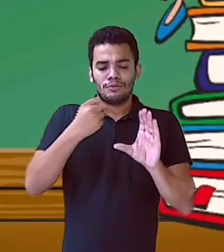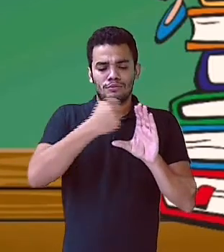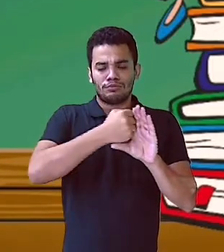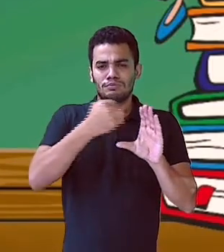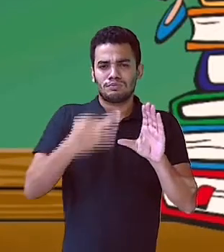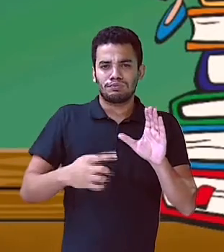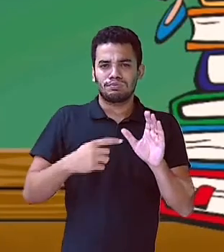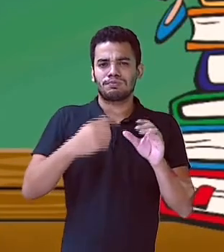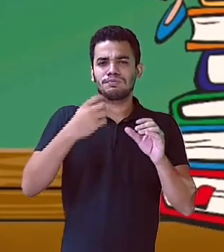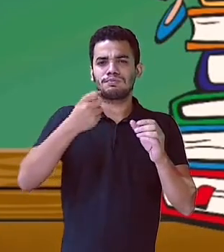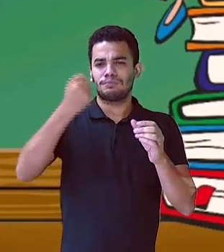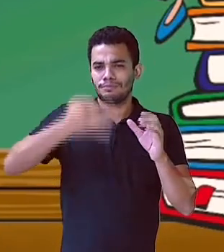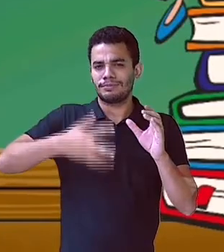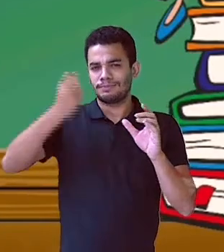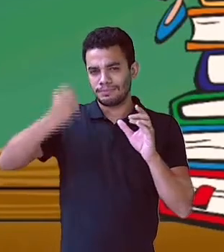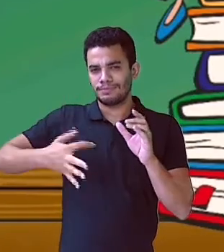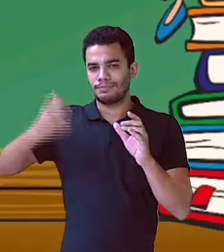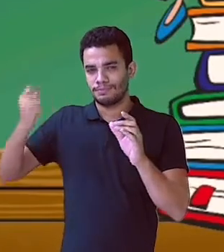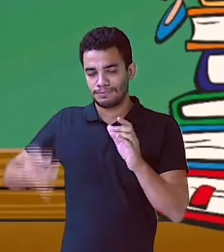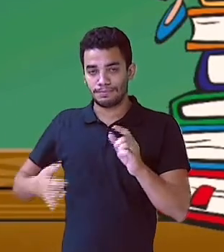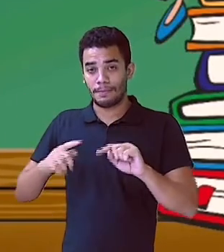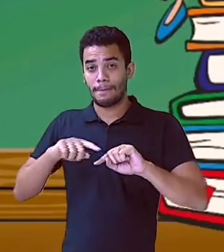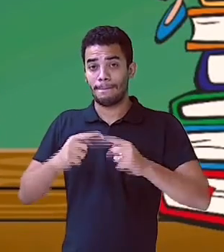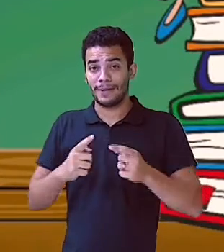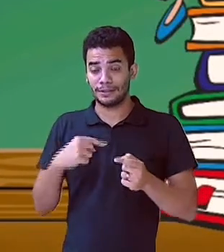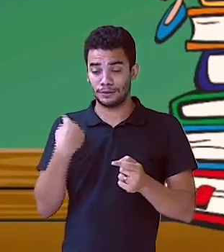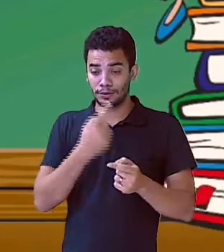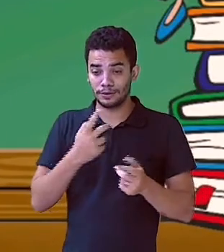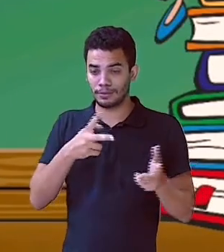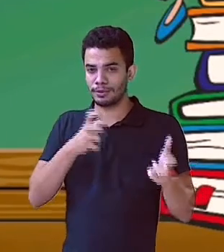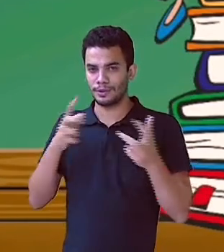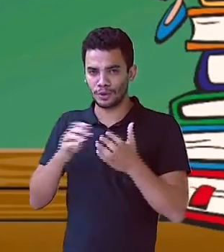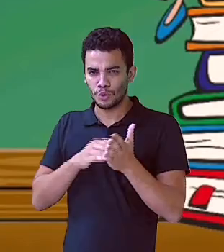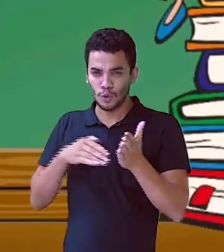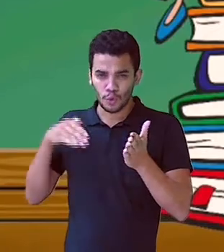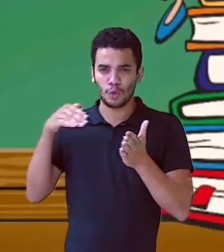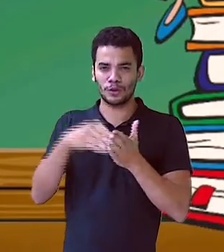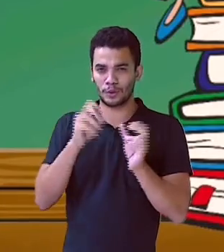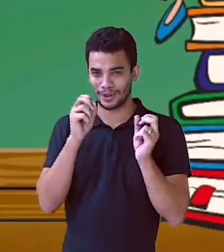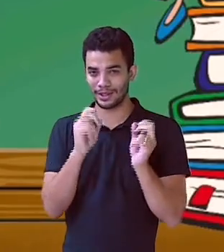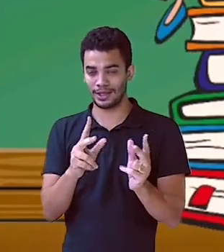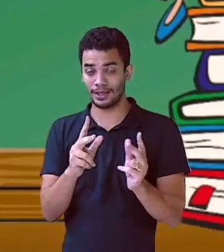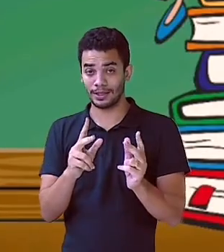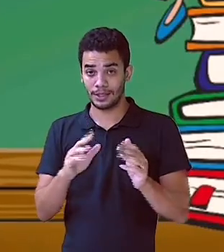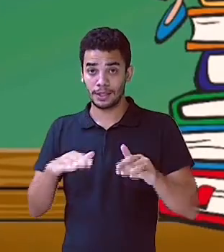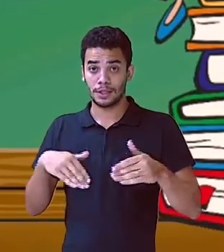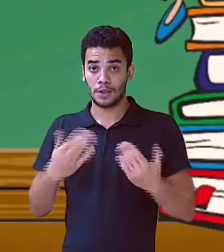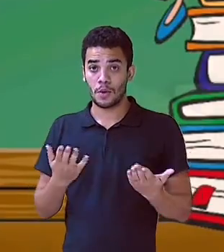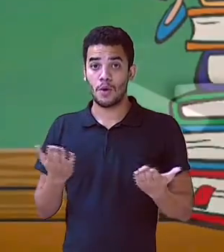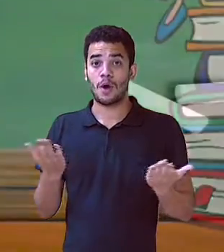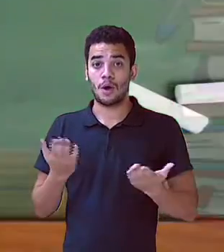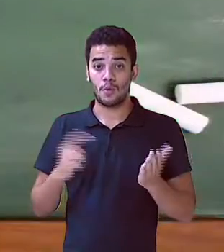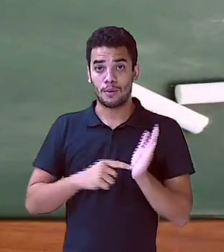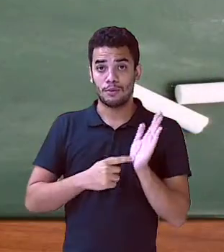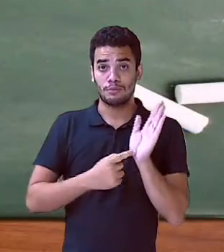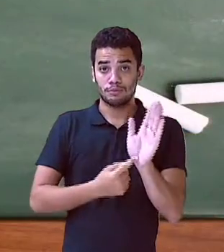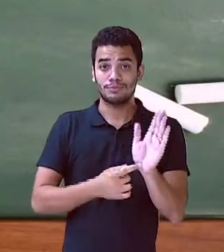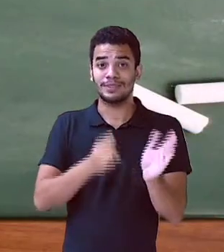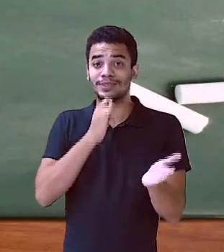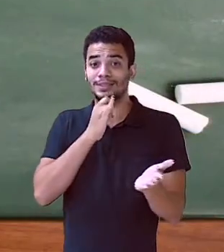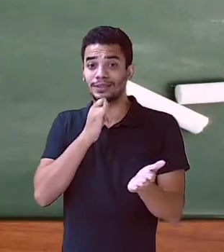muito teórica. Mas nós vamos observar melhor cada uma delas. Ok, estudantes? Então, vamos lá para os exemplos.